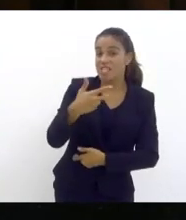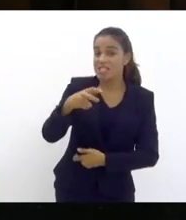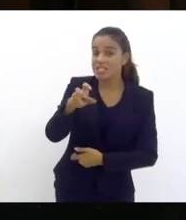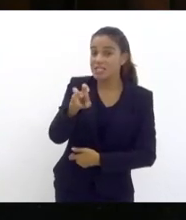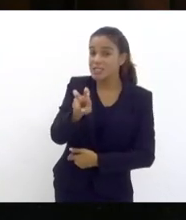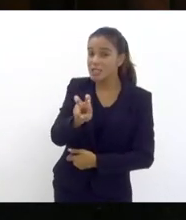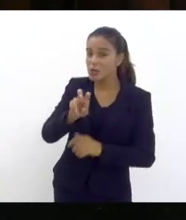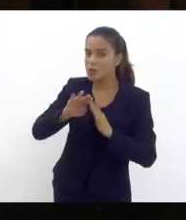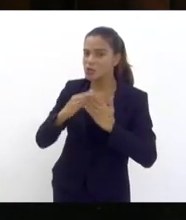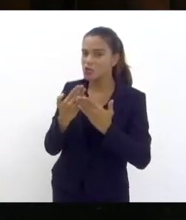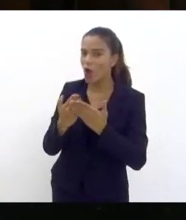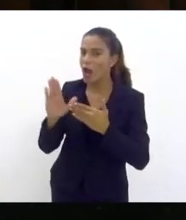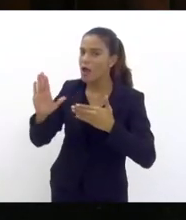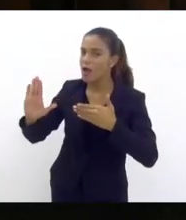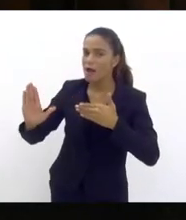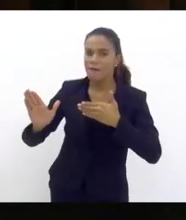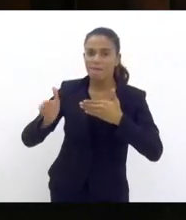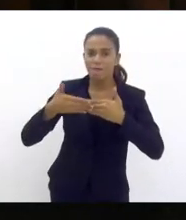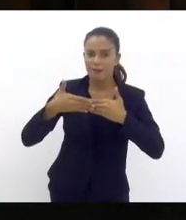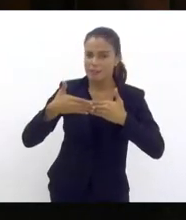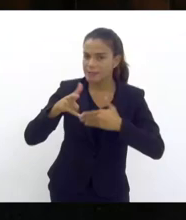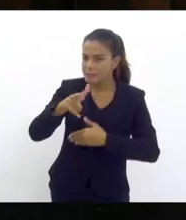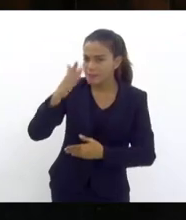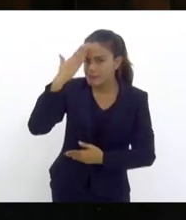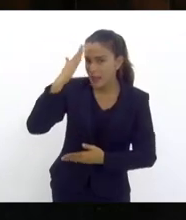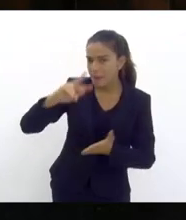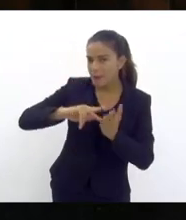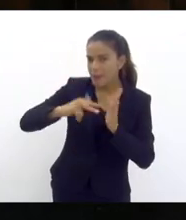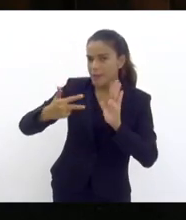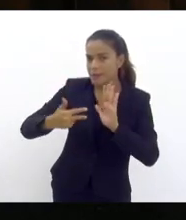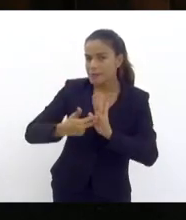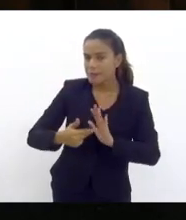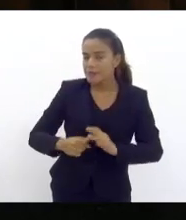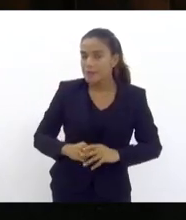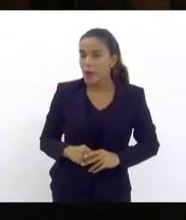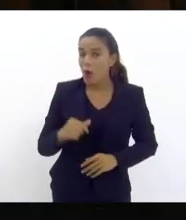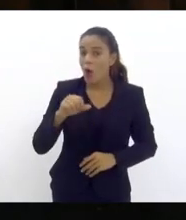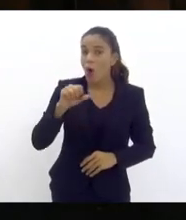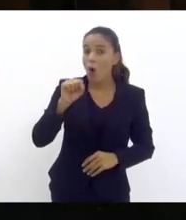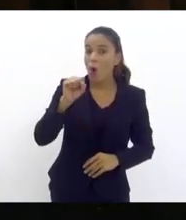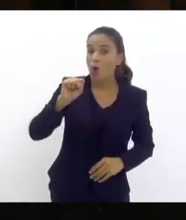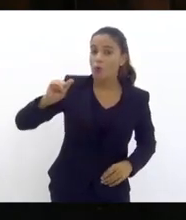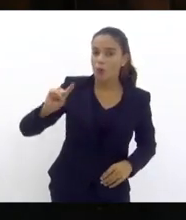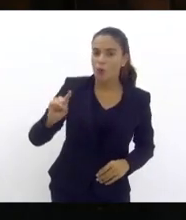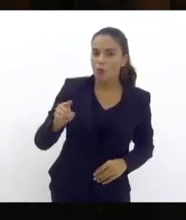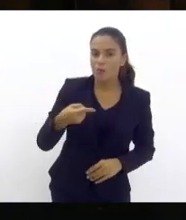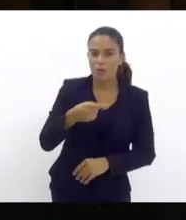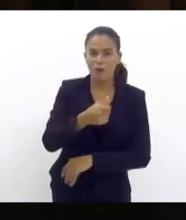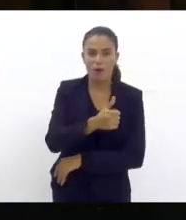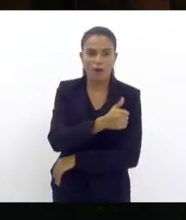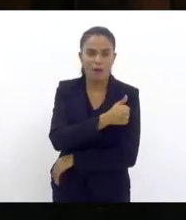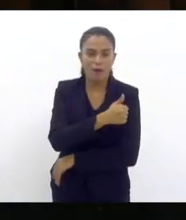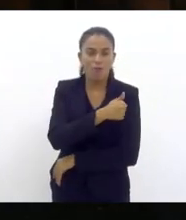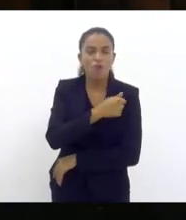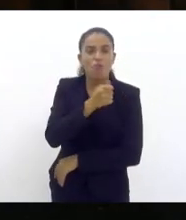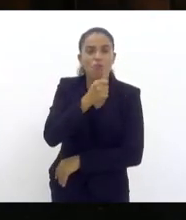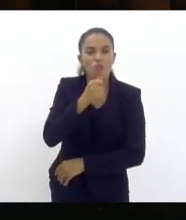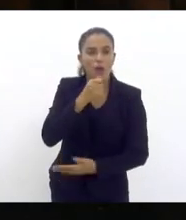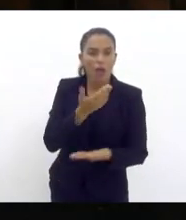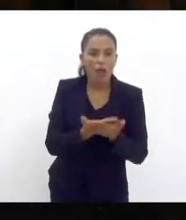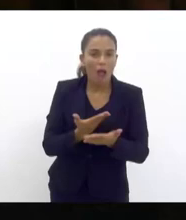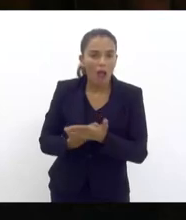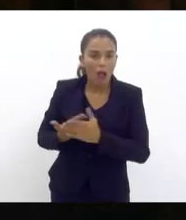fechadas. Sabe o que que isso representa? Oito mil alunos sem aula.